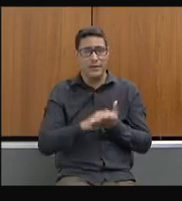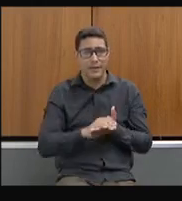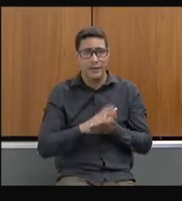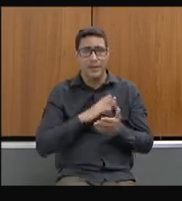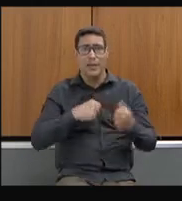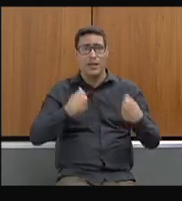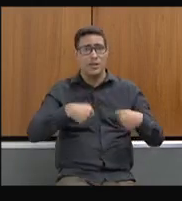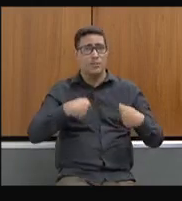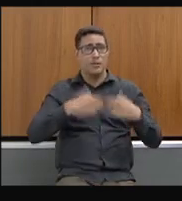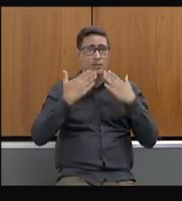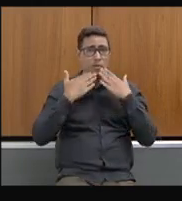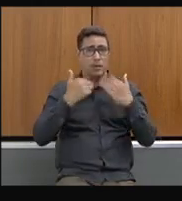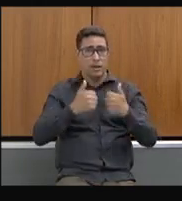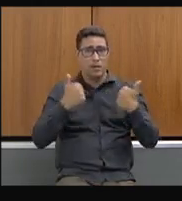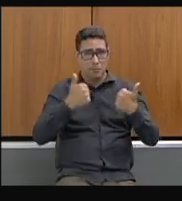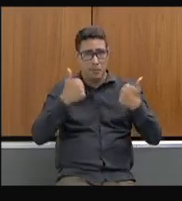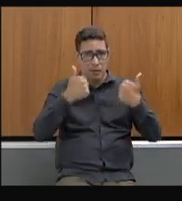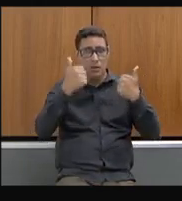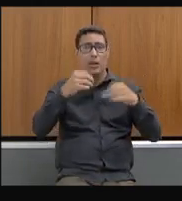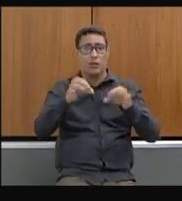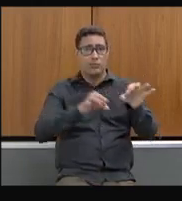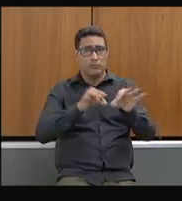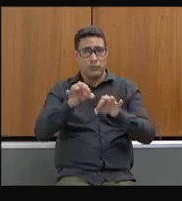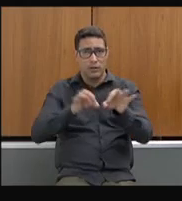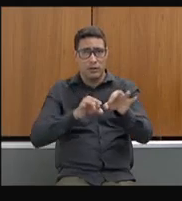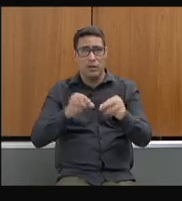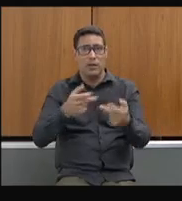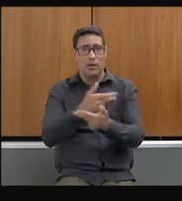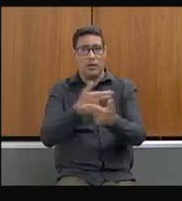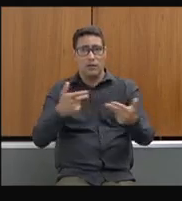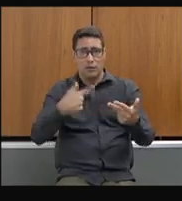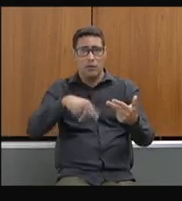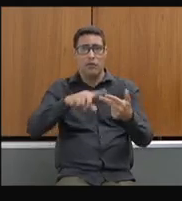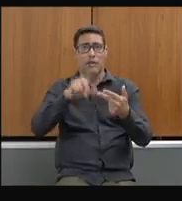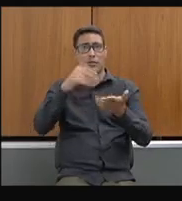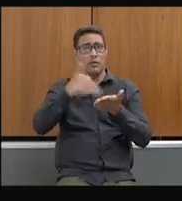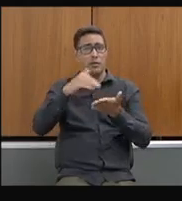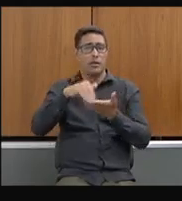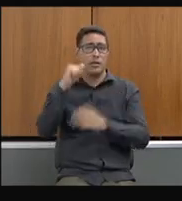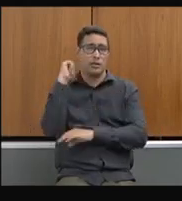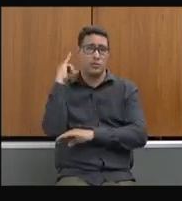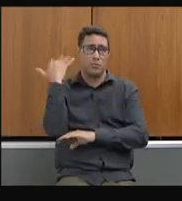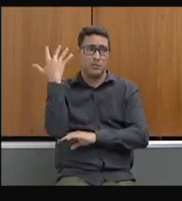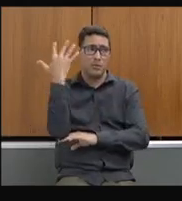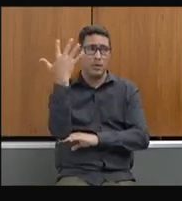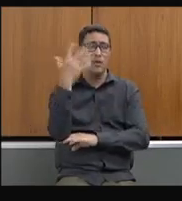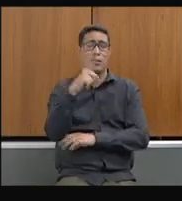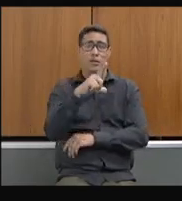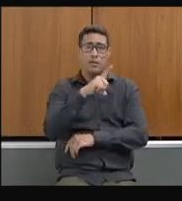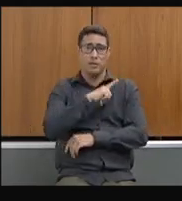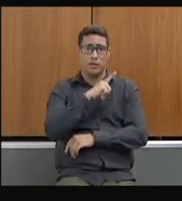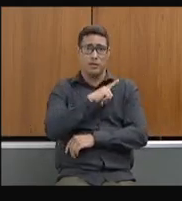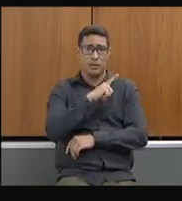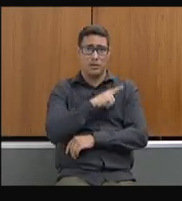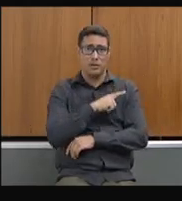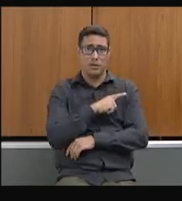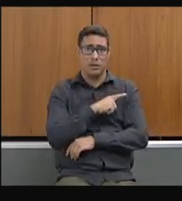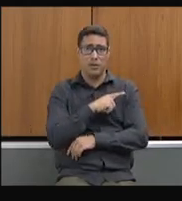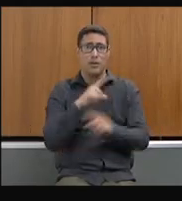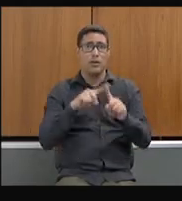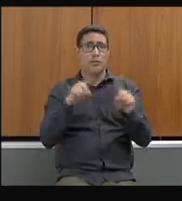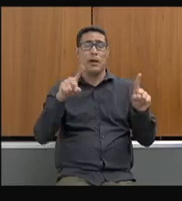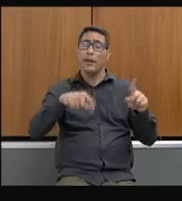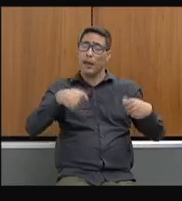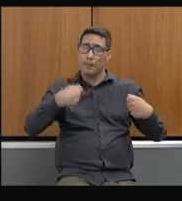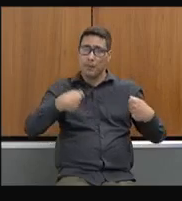melhorar a eficiência da máquina da Secretaria de Meio Ambiente que tanto tem feito com Minas. Mas é